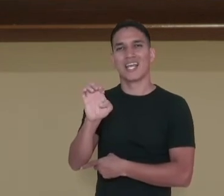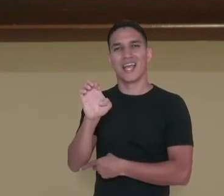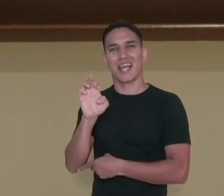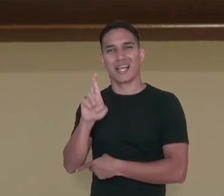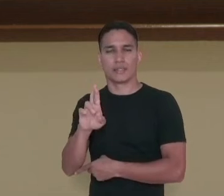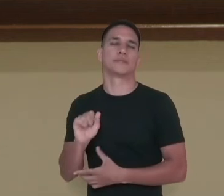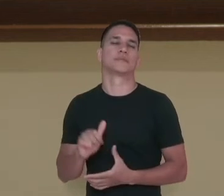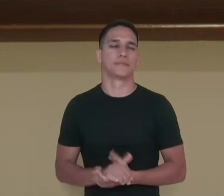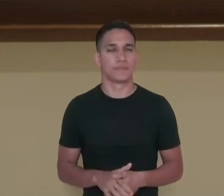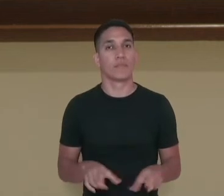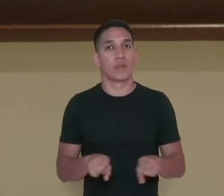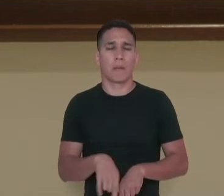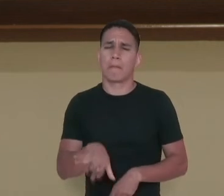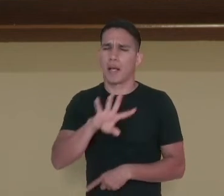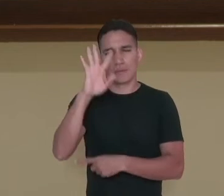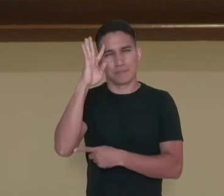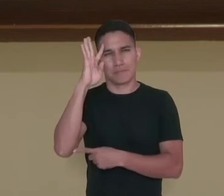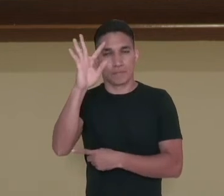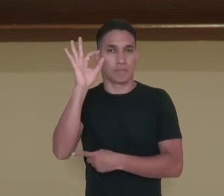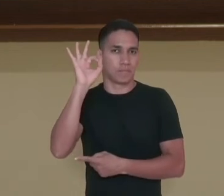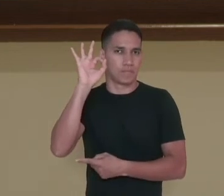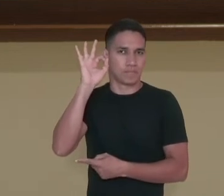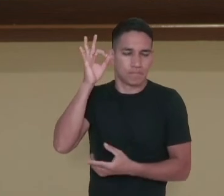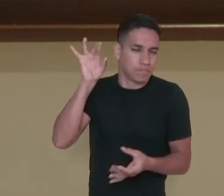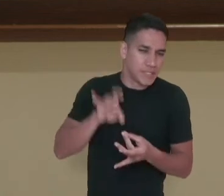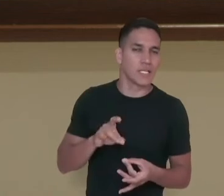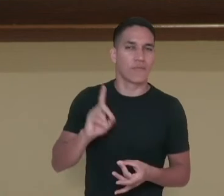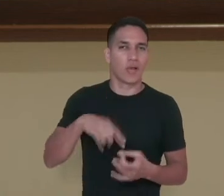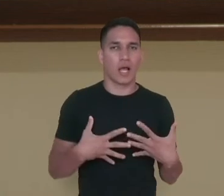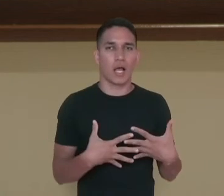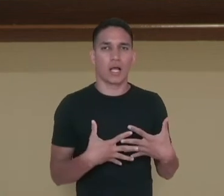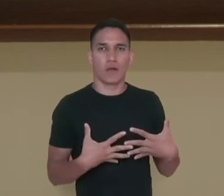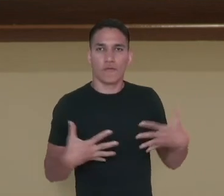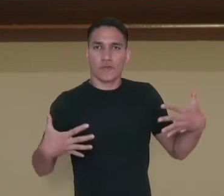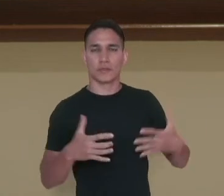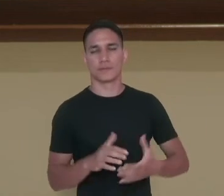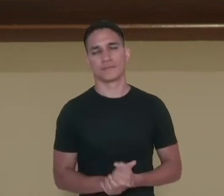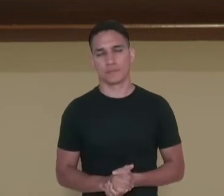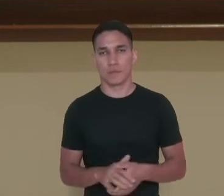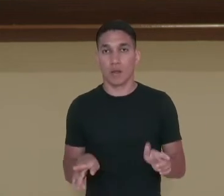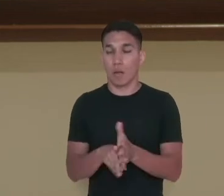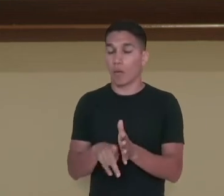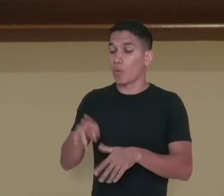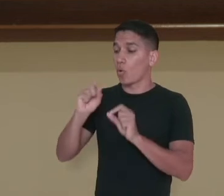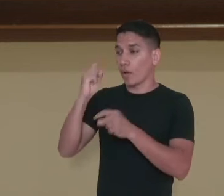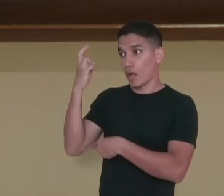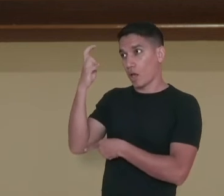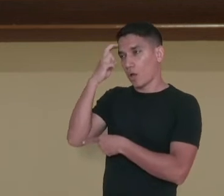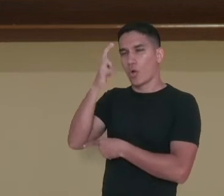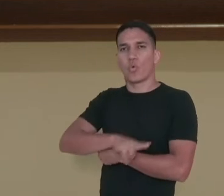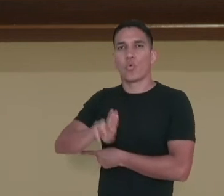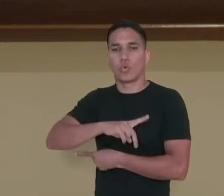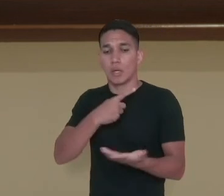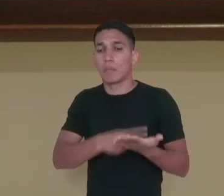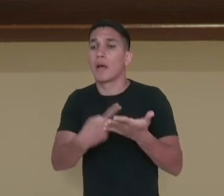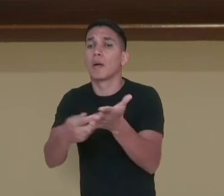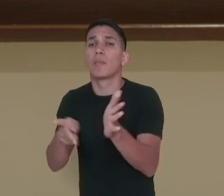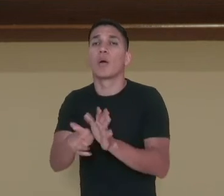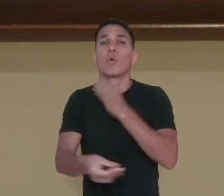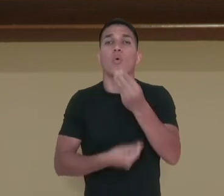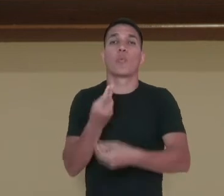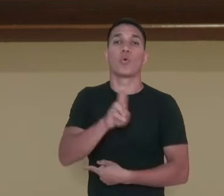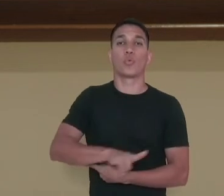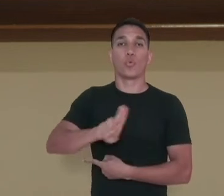cordas. Com os contextos sociocultural, podem determinar a maneira e a função de seu uso, assim ocorre a